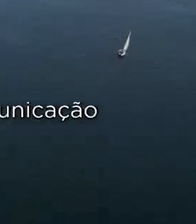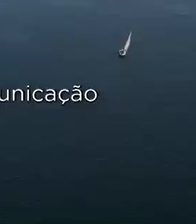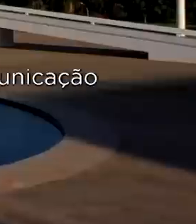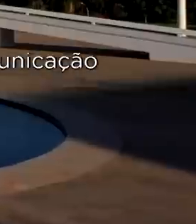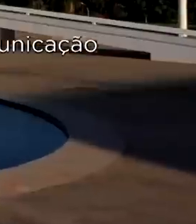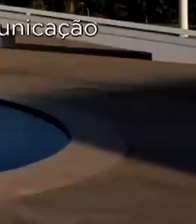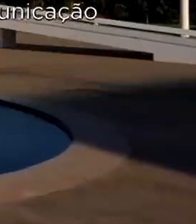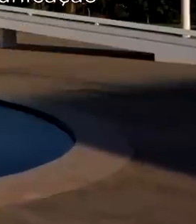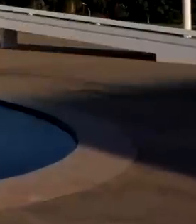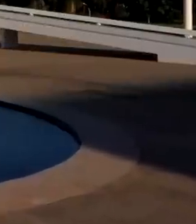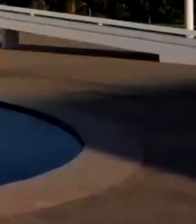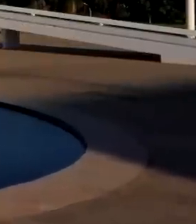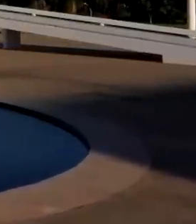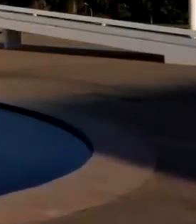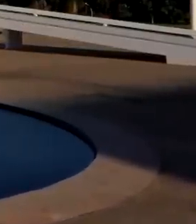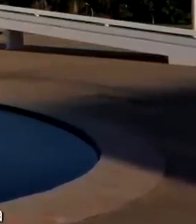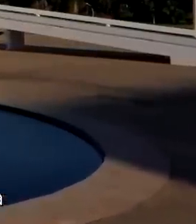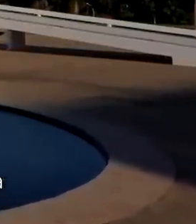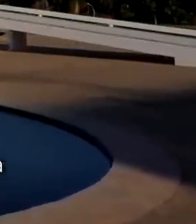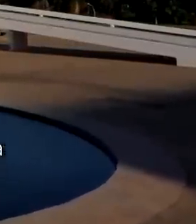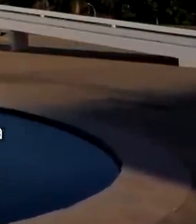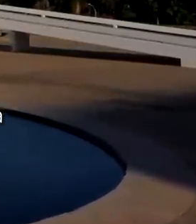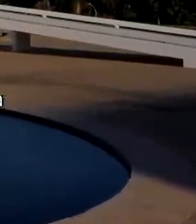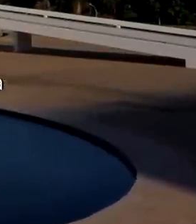A gente fica por aqui.